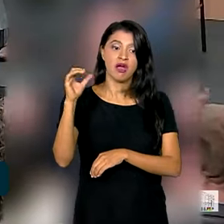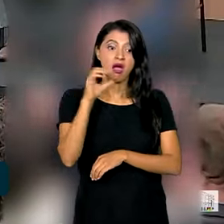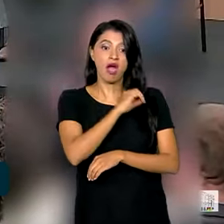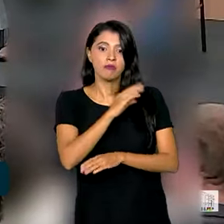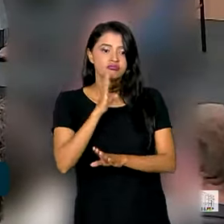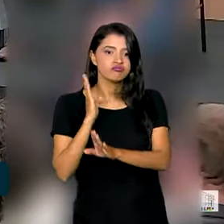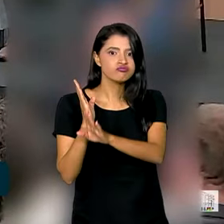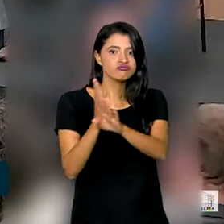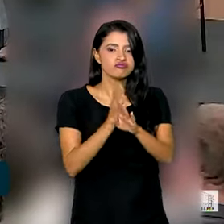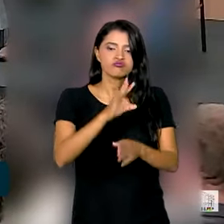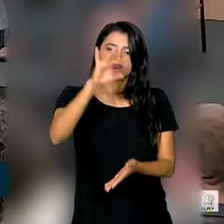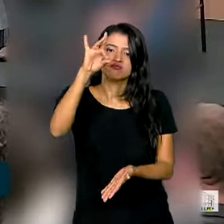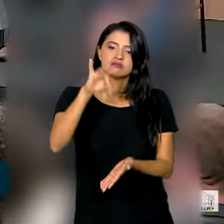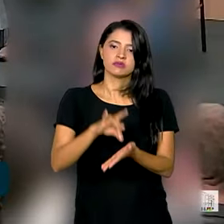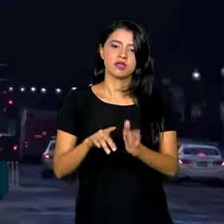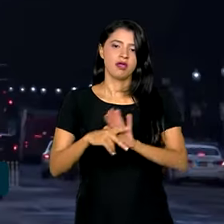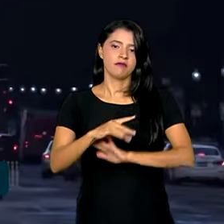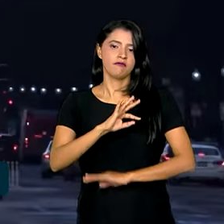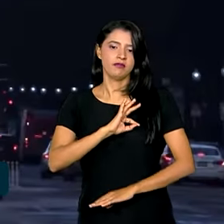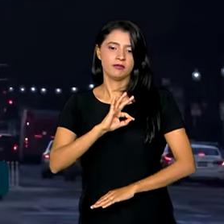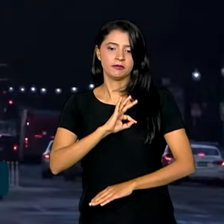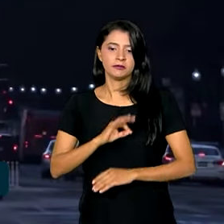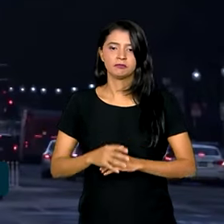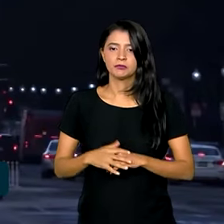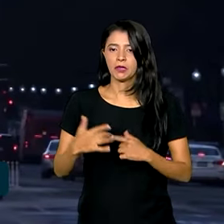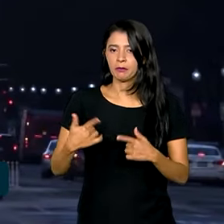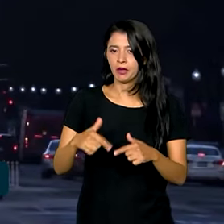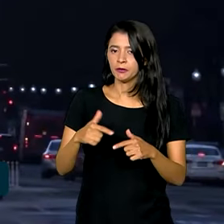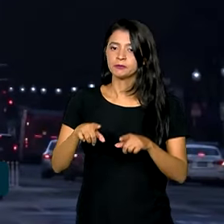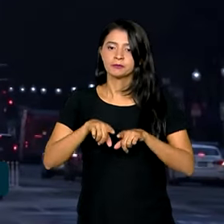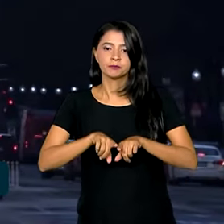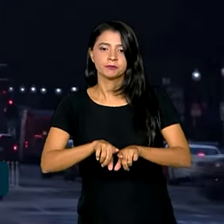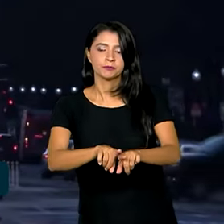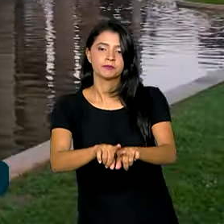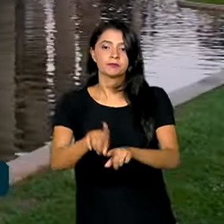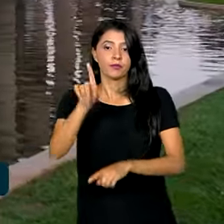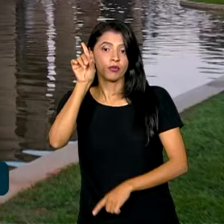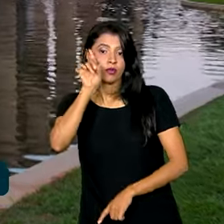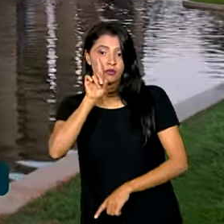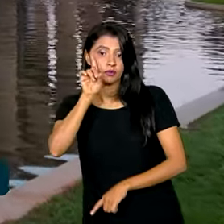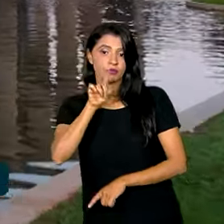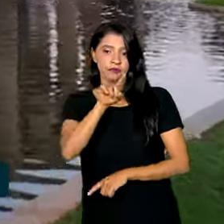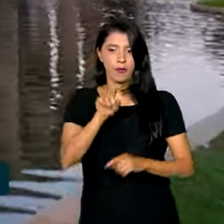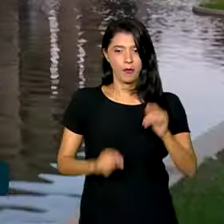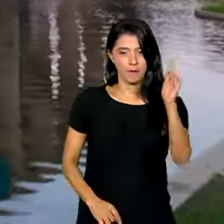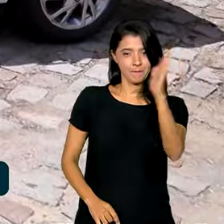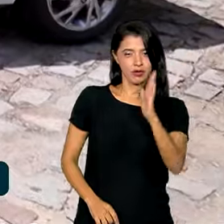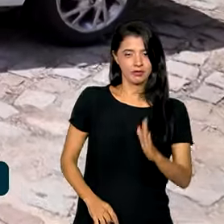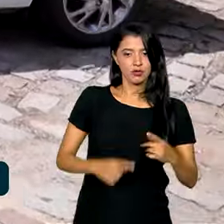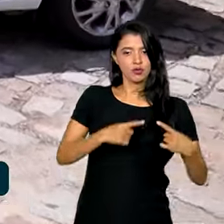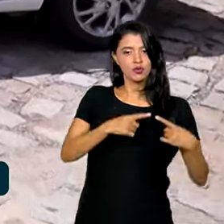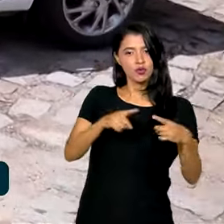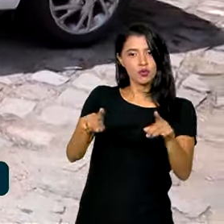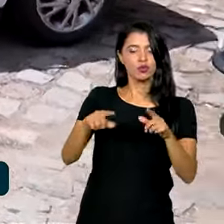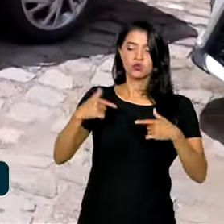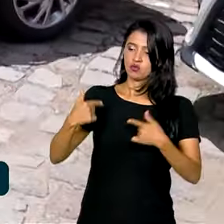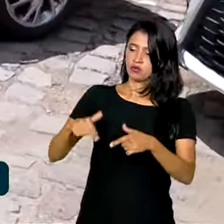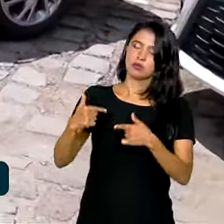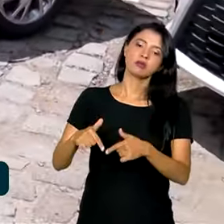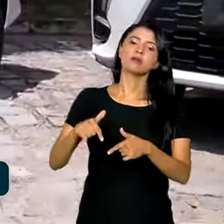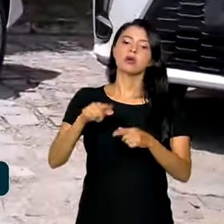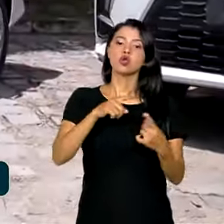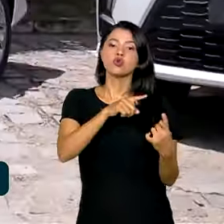instrumento de eficiência da polícia. Em parceria com os Estados Unidos, o Brasil lançou uma força-tarefa